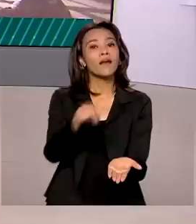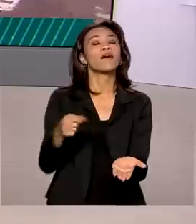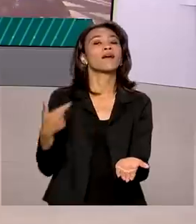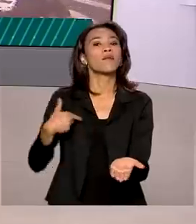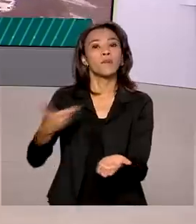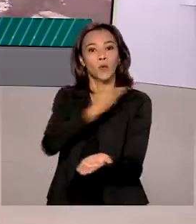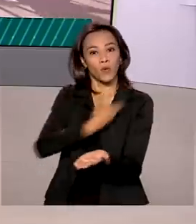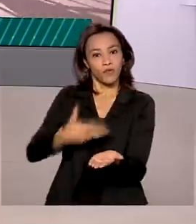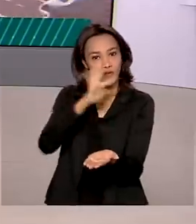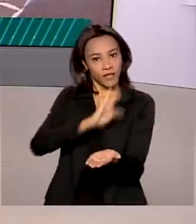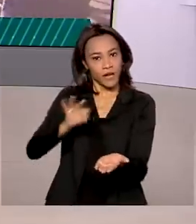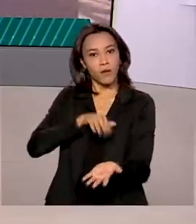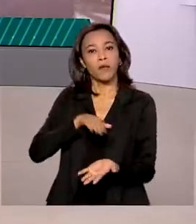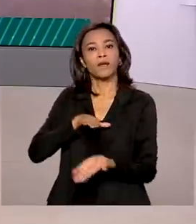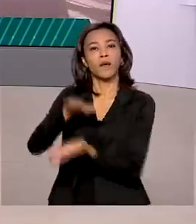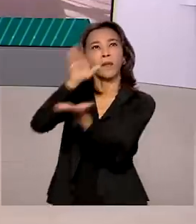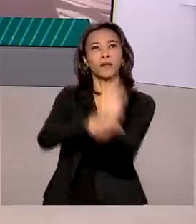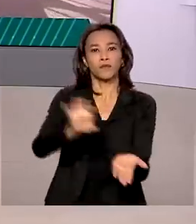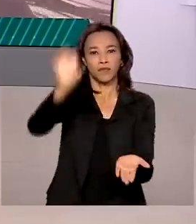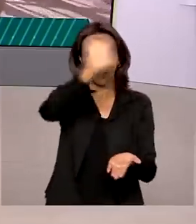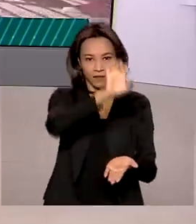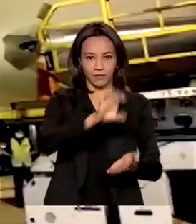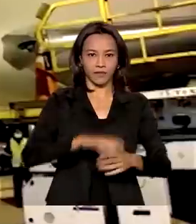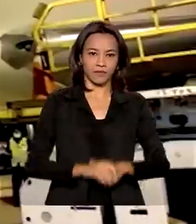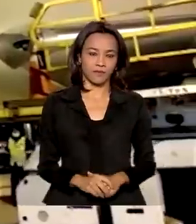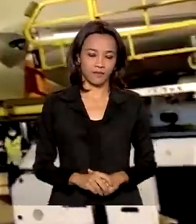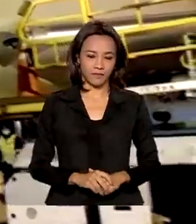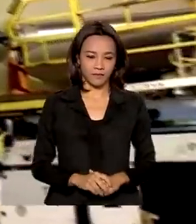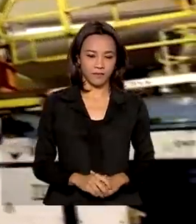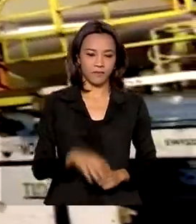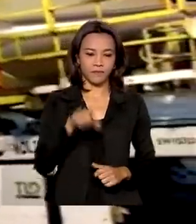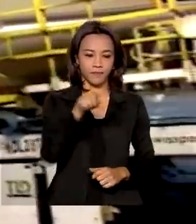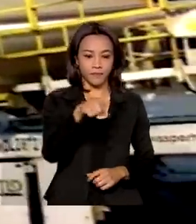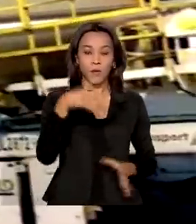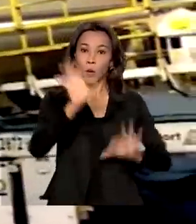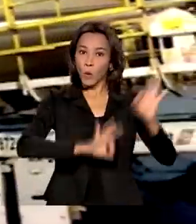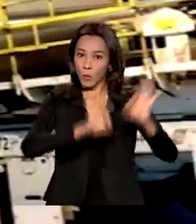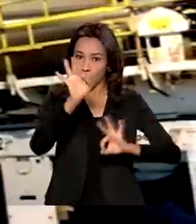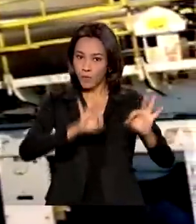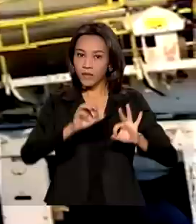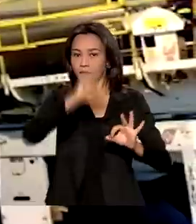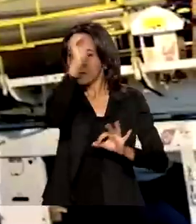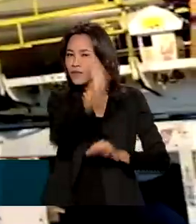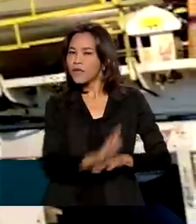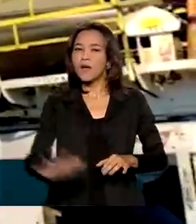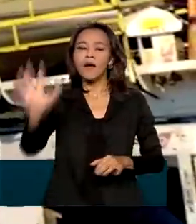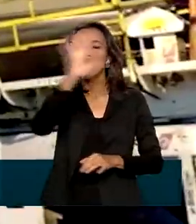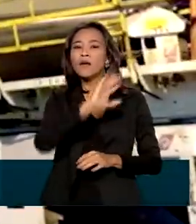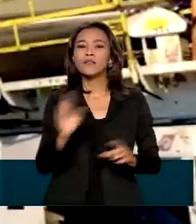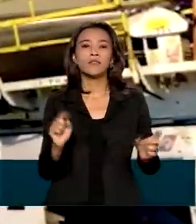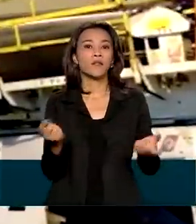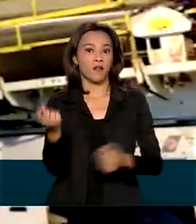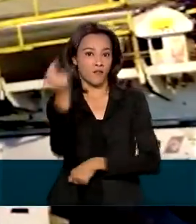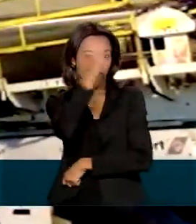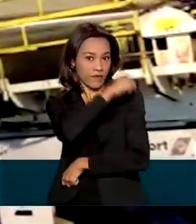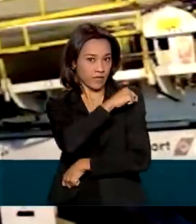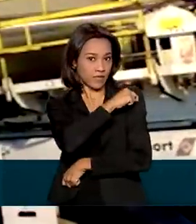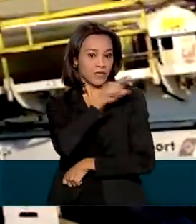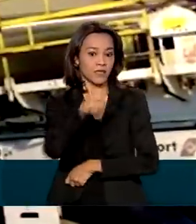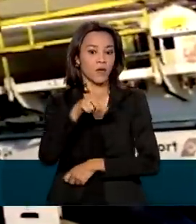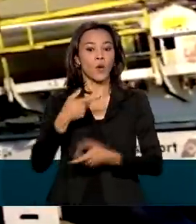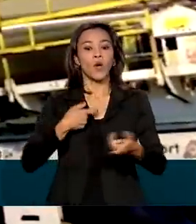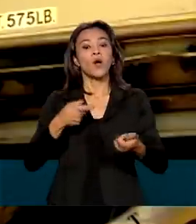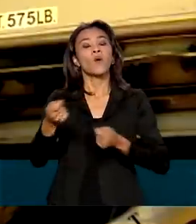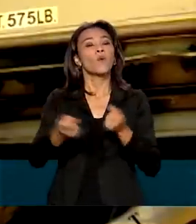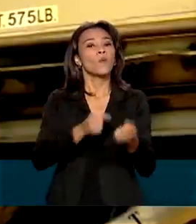governo federal para estados e municípios. O Plano Nacional de Vacinação contra a Covid-19 controla o